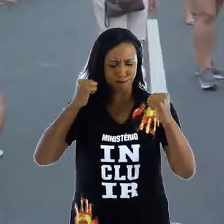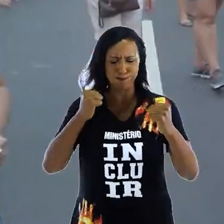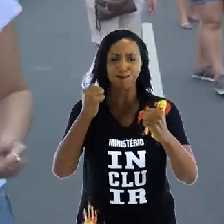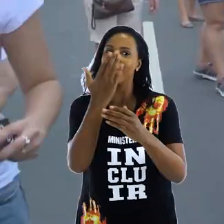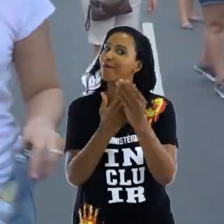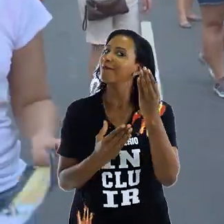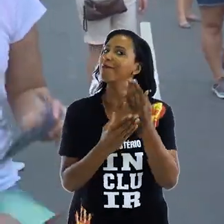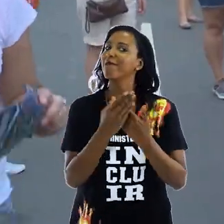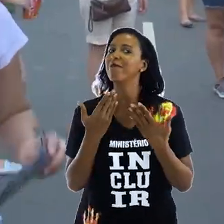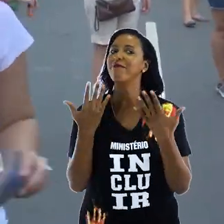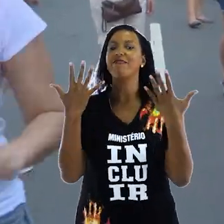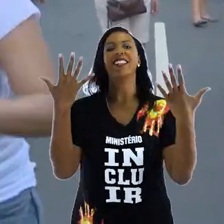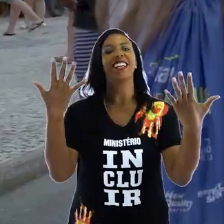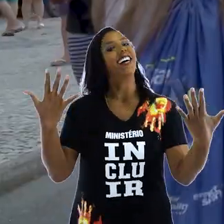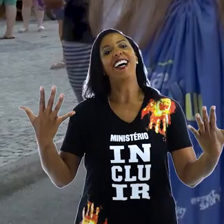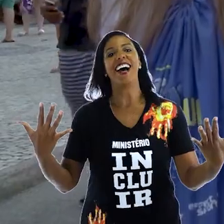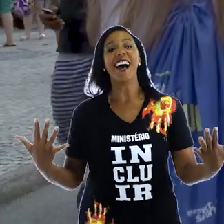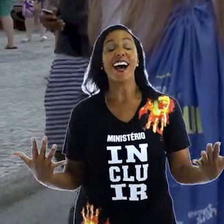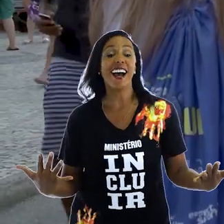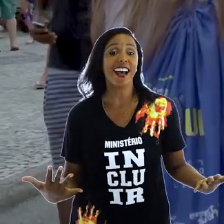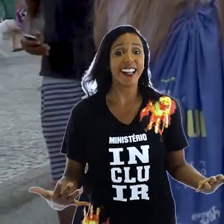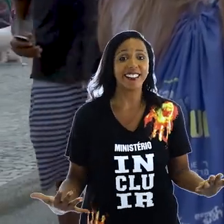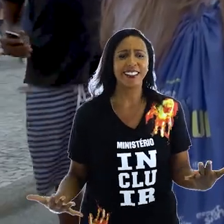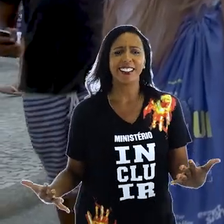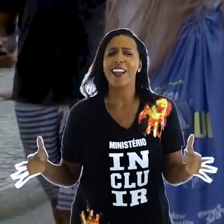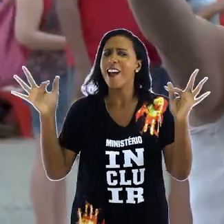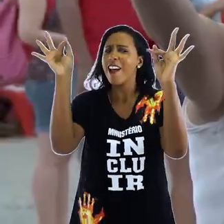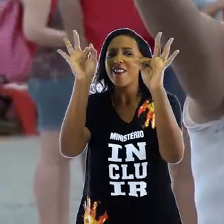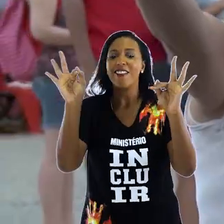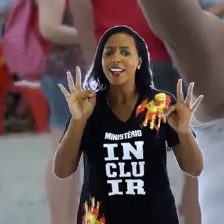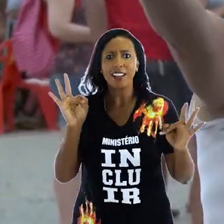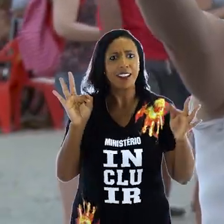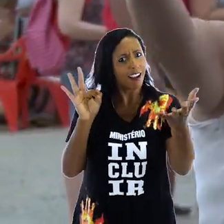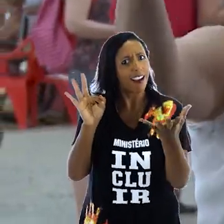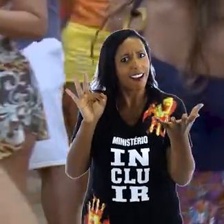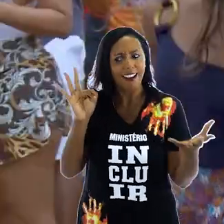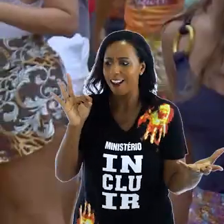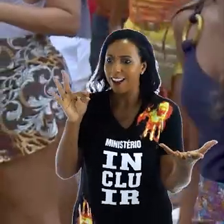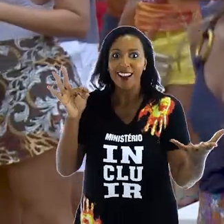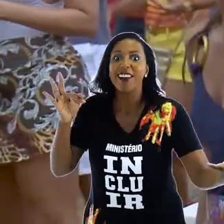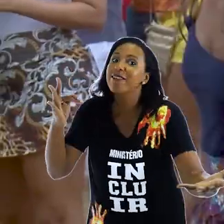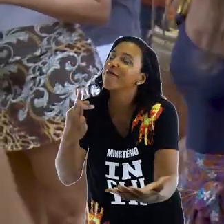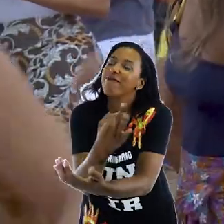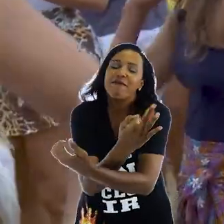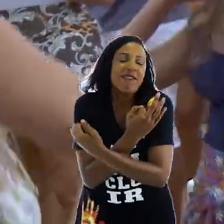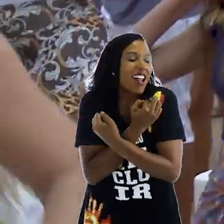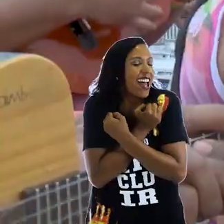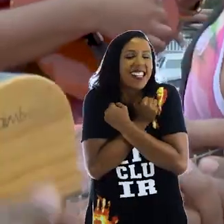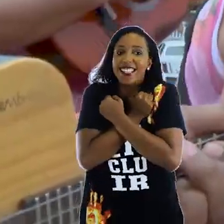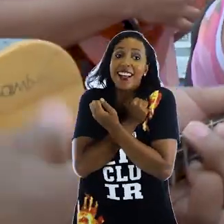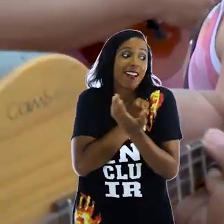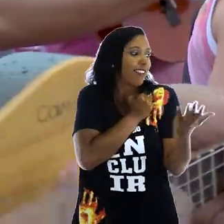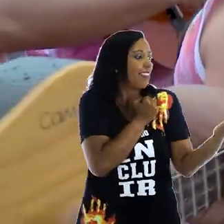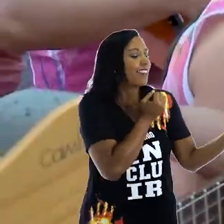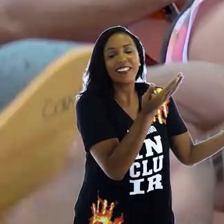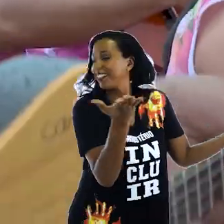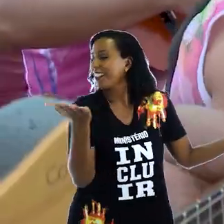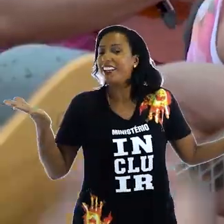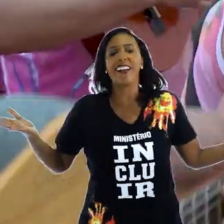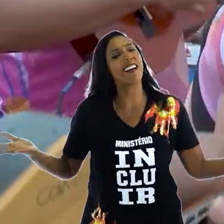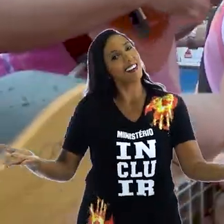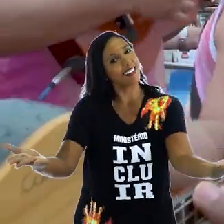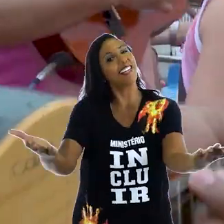poder está em minhas mãos A felicidade quer te abraçar De braços abertos! De braços